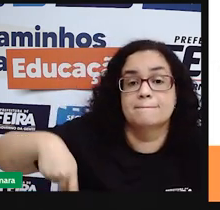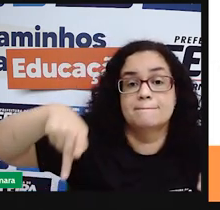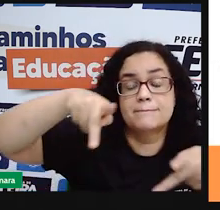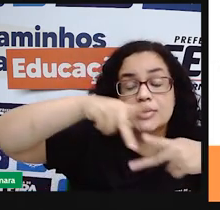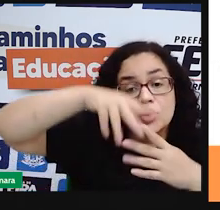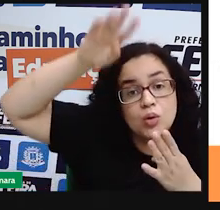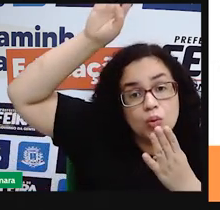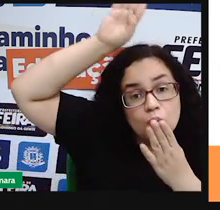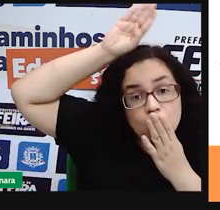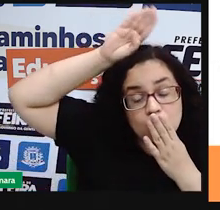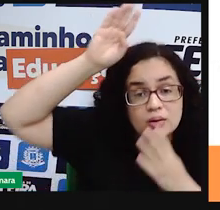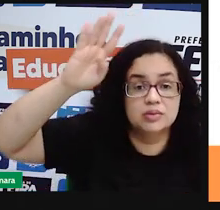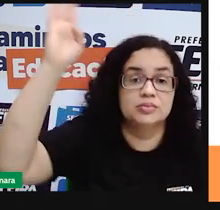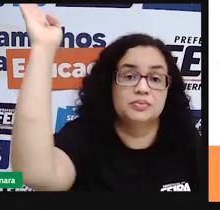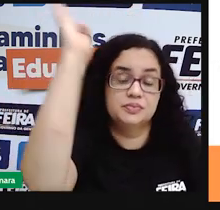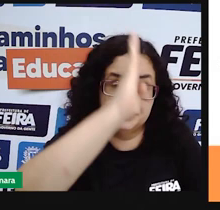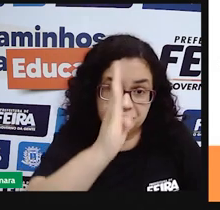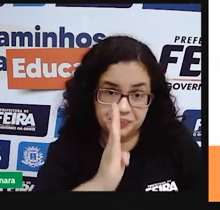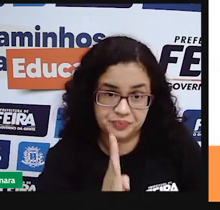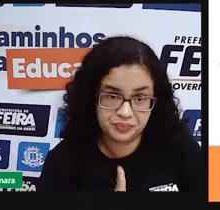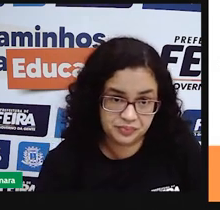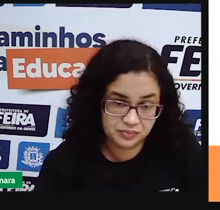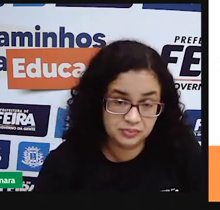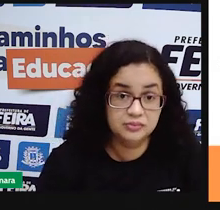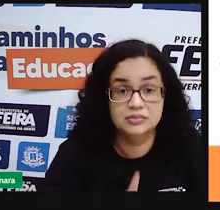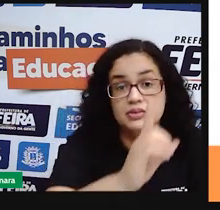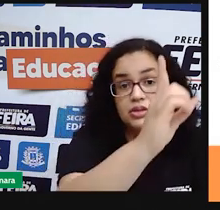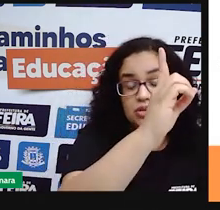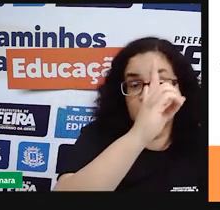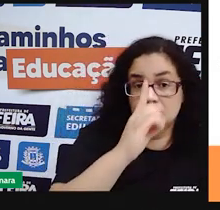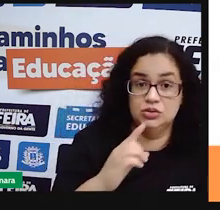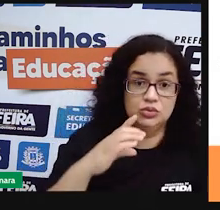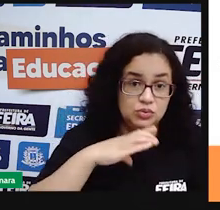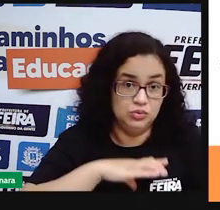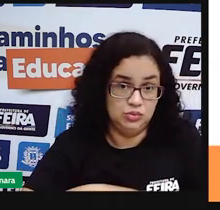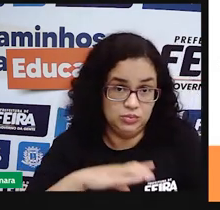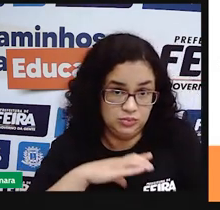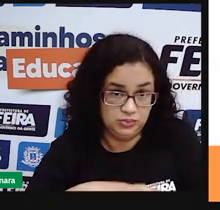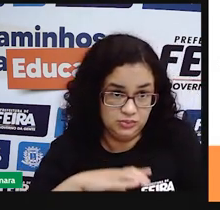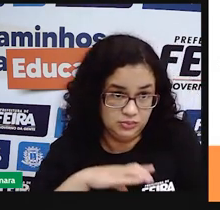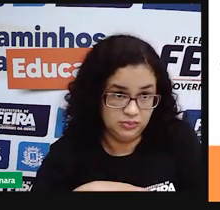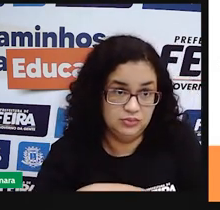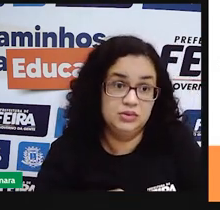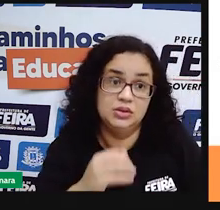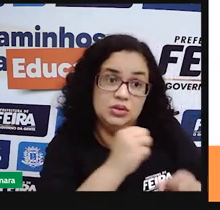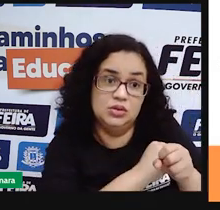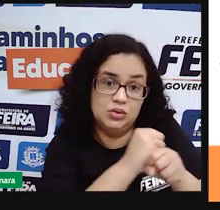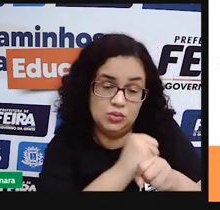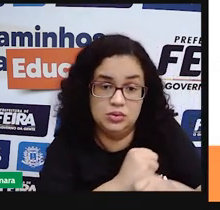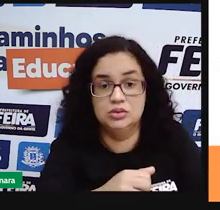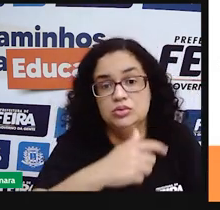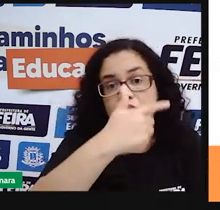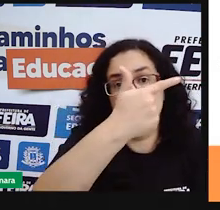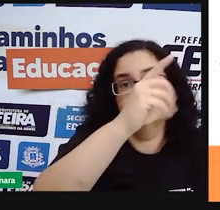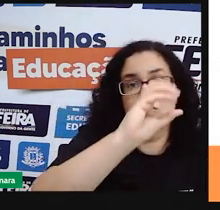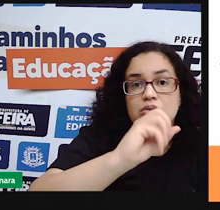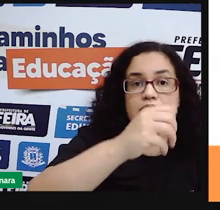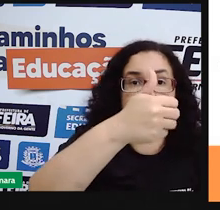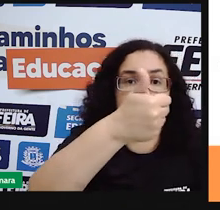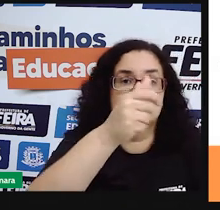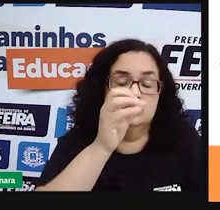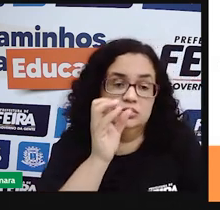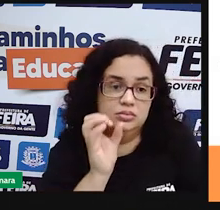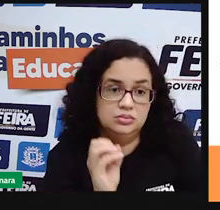no Brasil, né? Do decorrer aí da chegada dos portugueses até o ano de 2010. E aí a gente